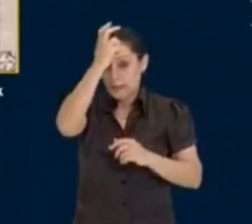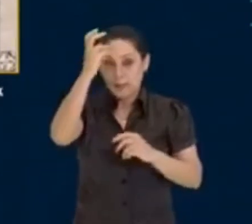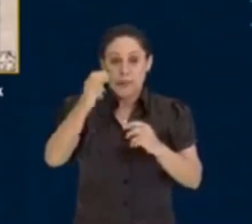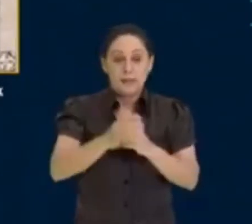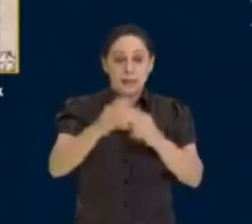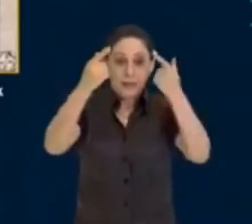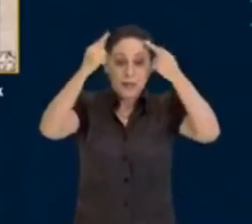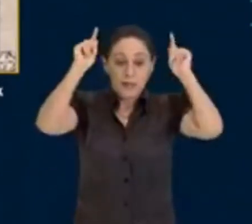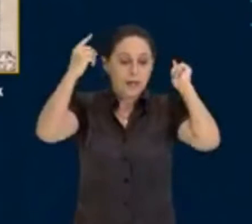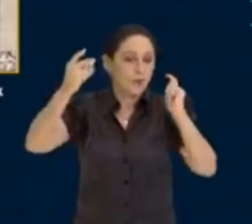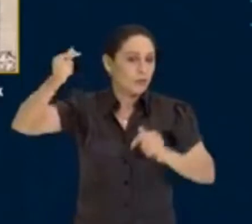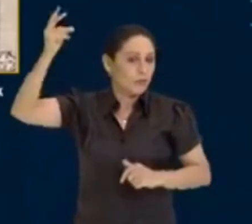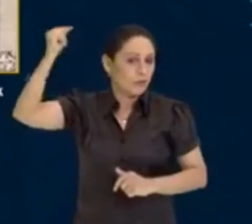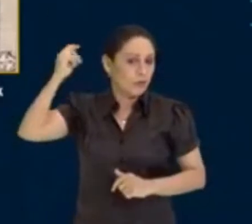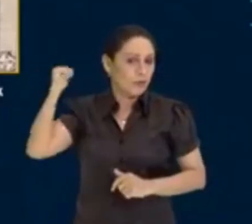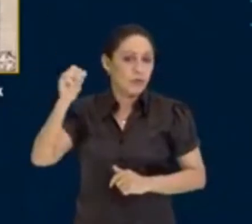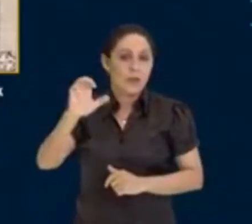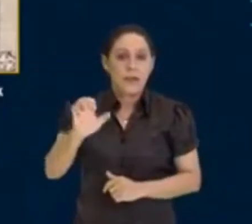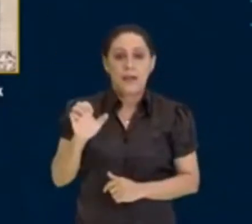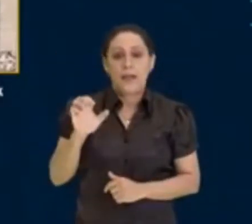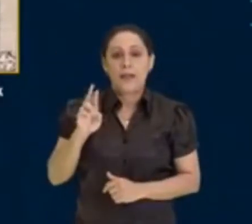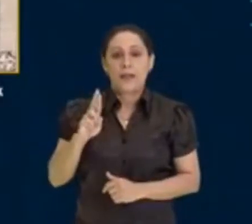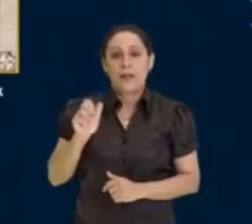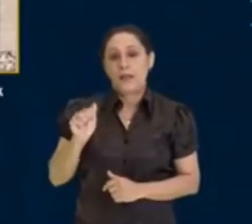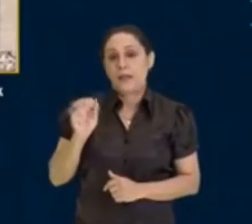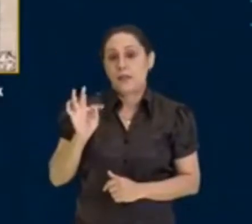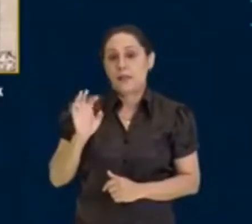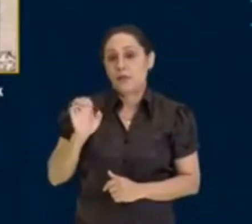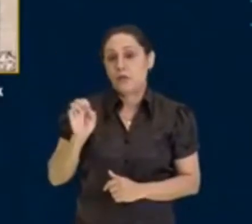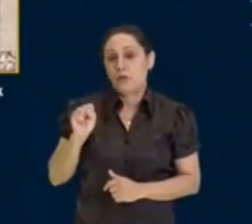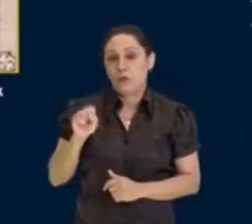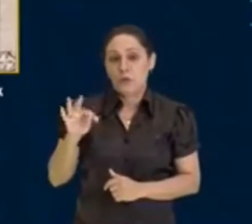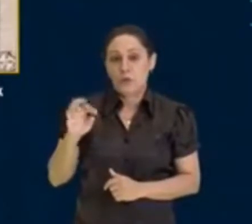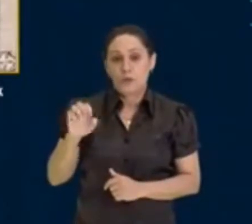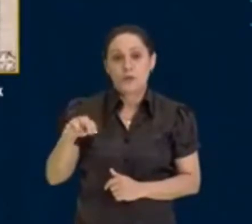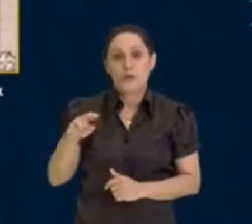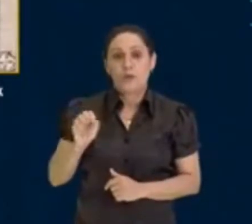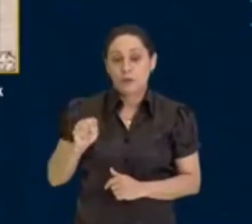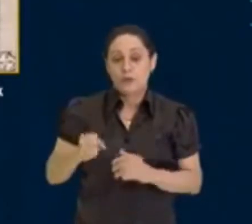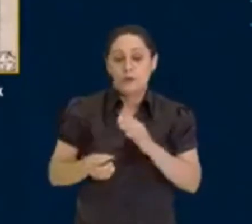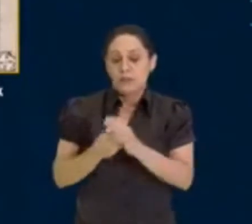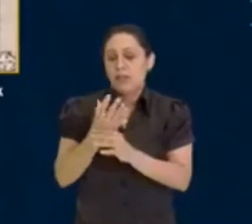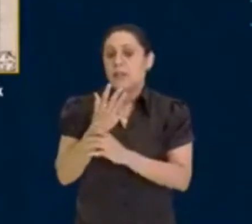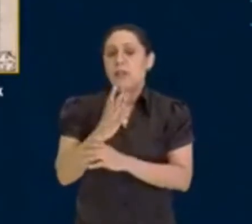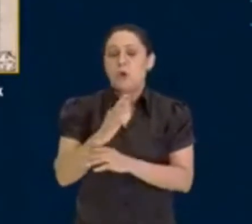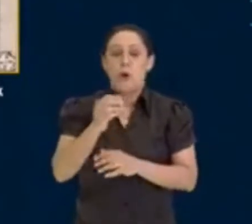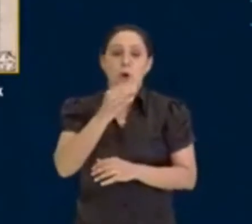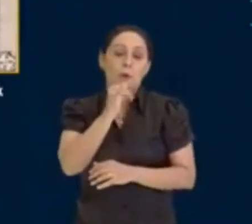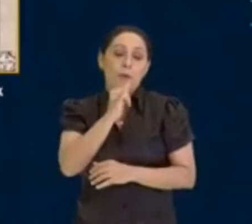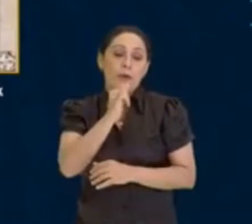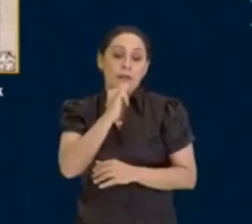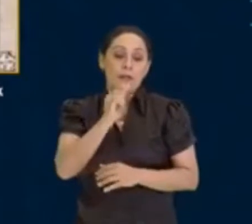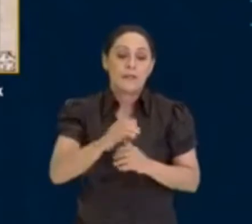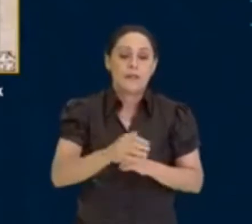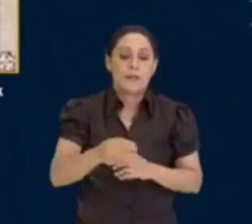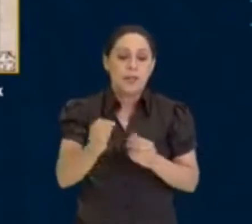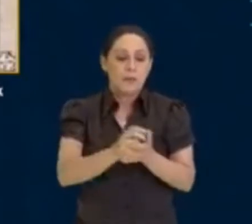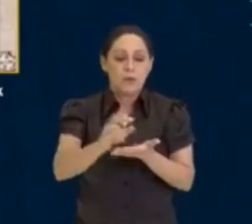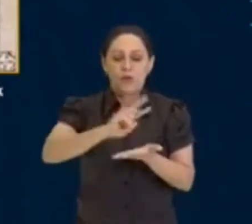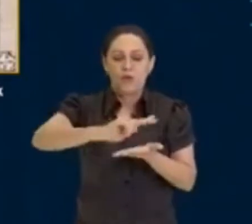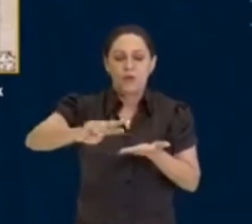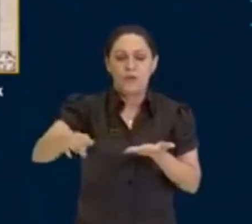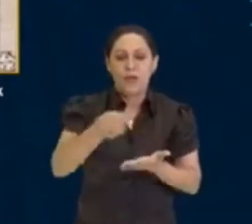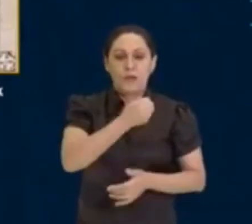Então, Eratóstenes, ele criou um crivo, ele fez um crivo, né? Que é como se fosse pegar vários valores, vários números,